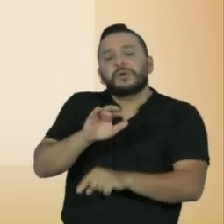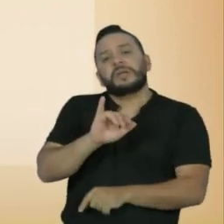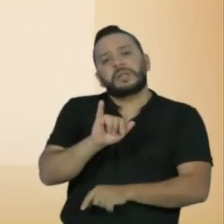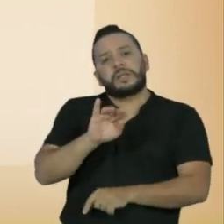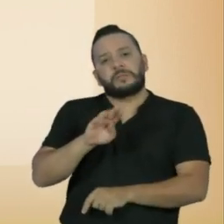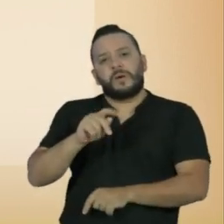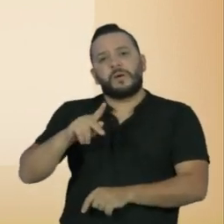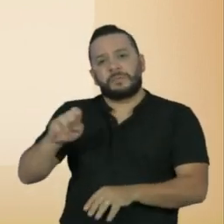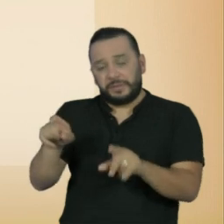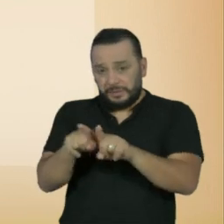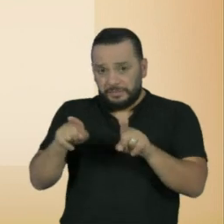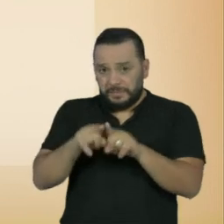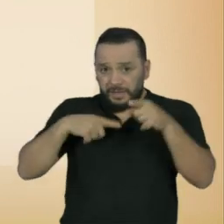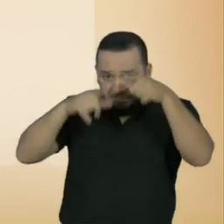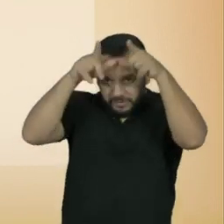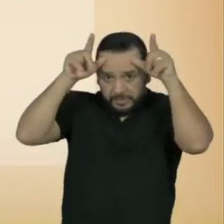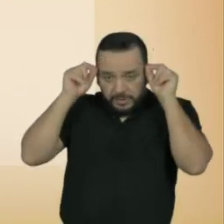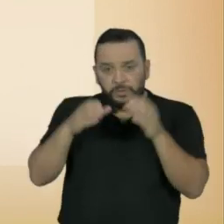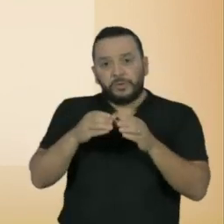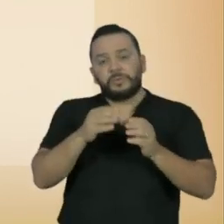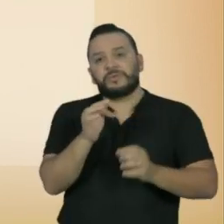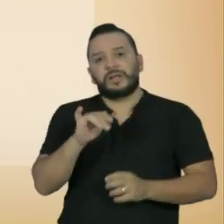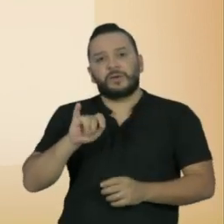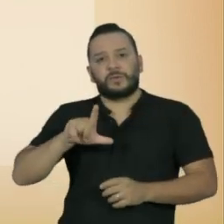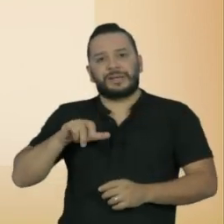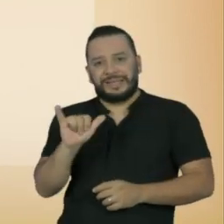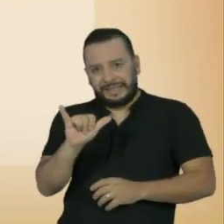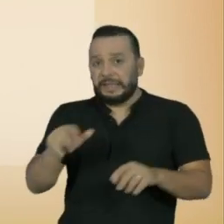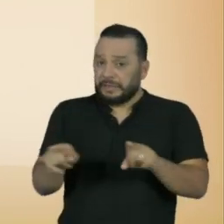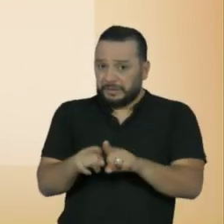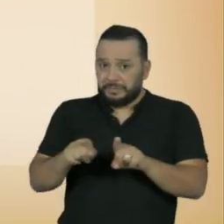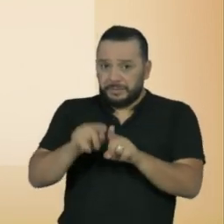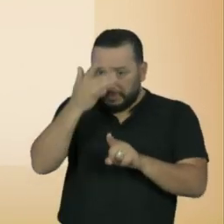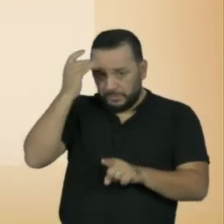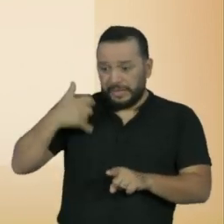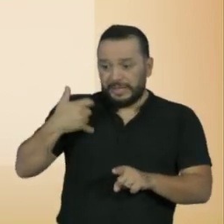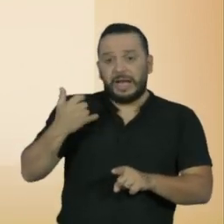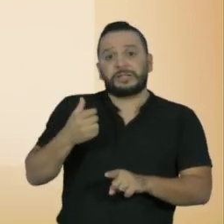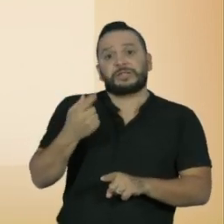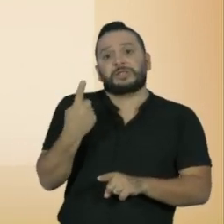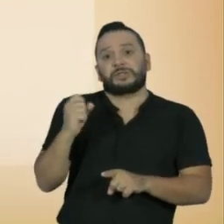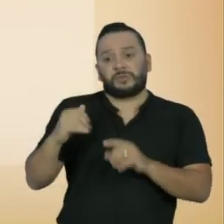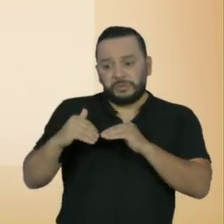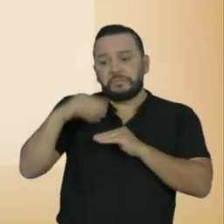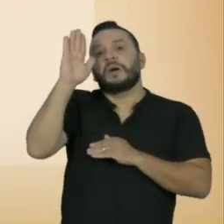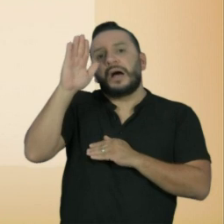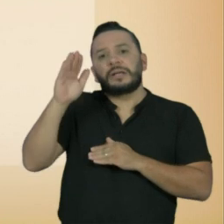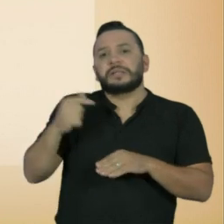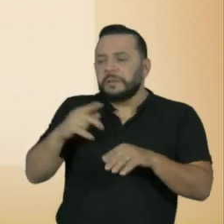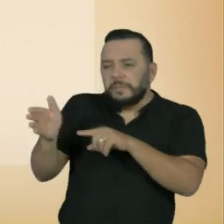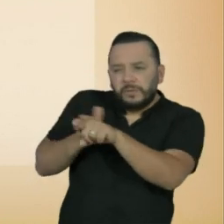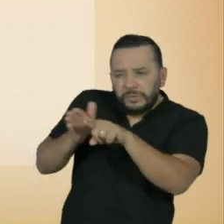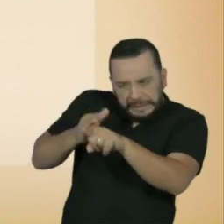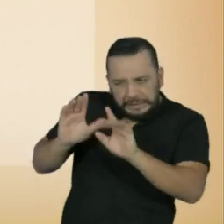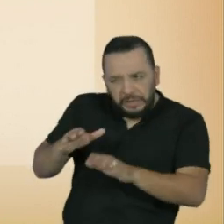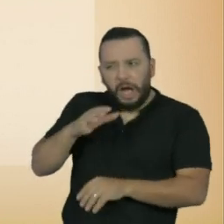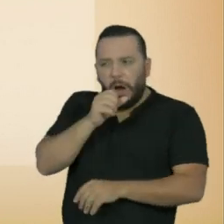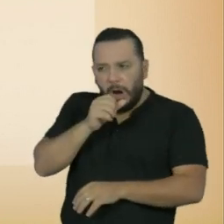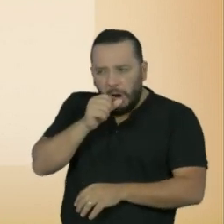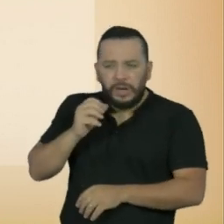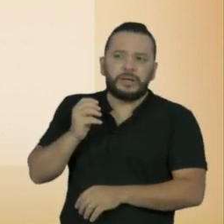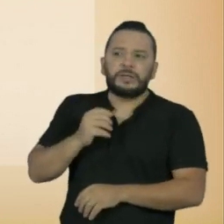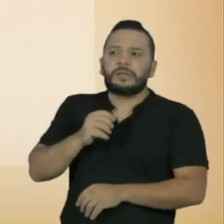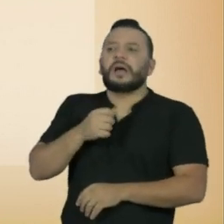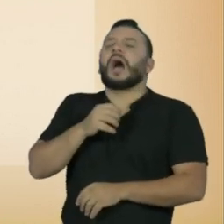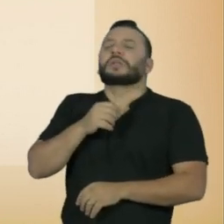enfermeiro do grupo Fleury. Um morador maior de 18 anos será convidado a responder perguntas sobre possíveis sintomas e a doar